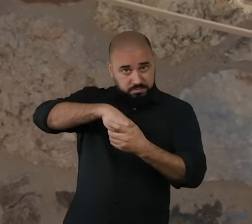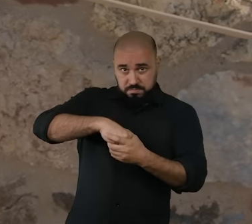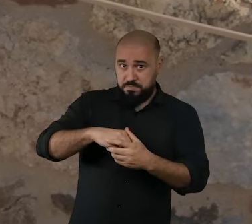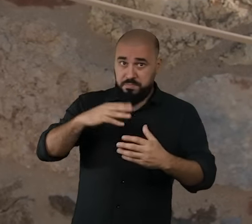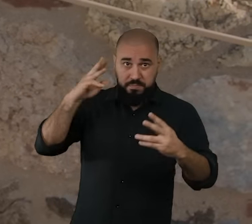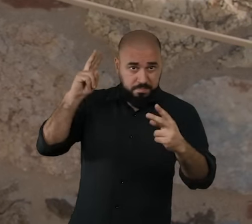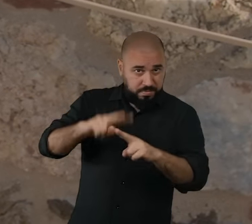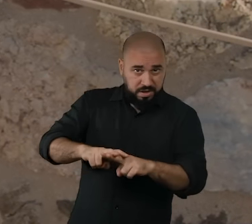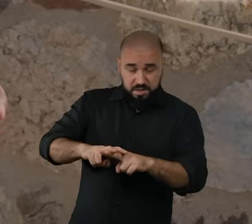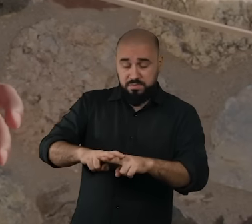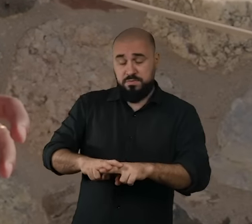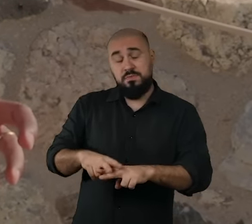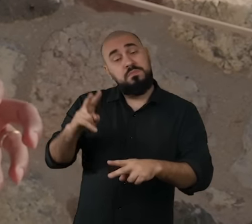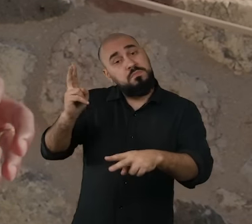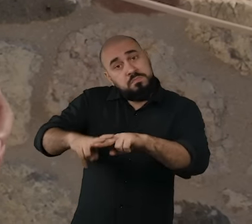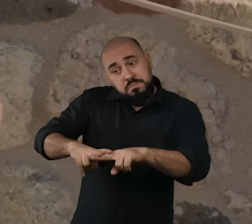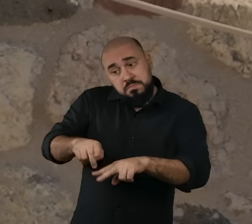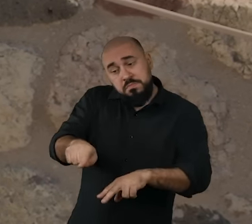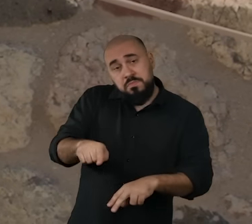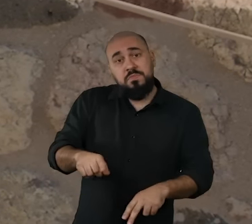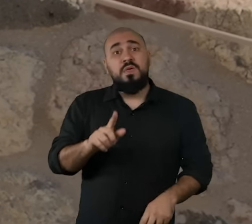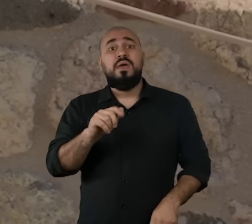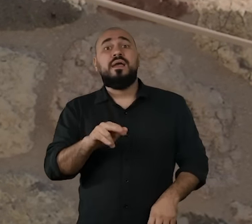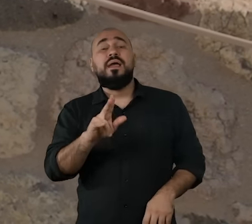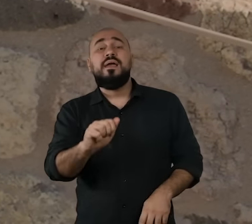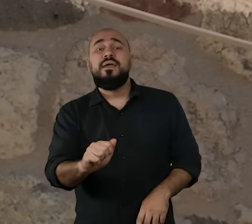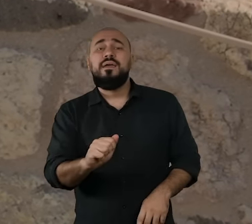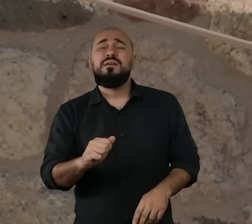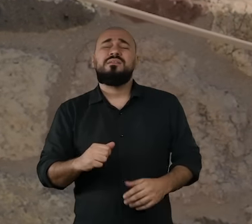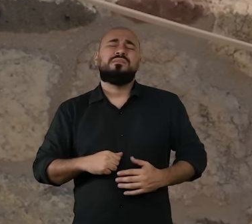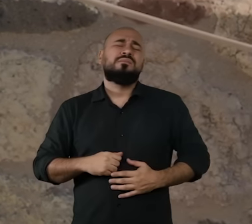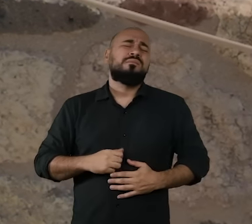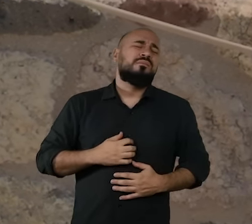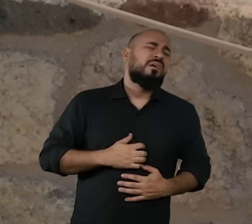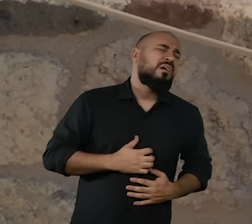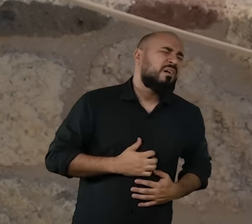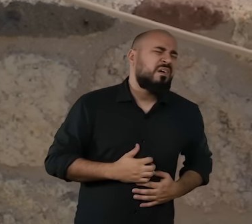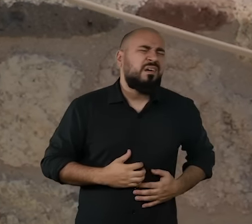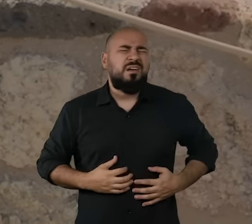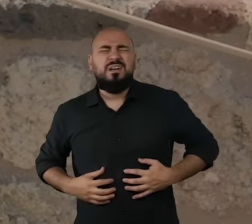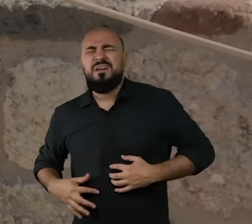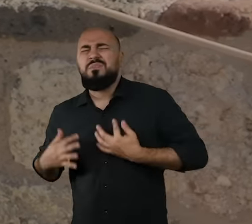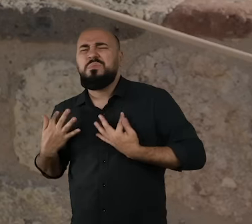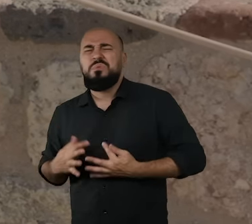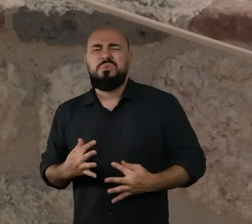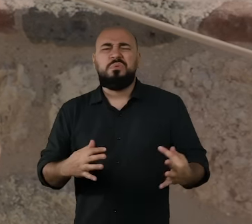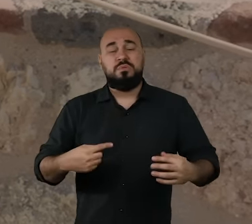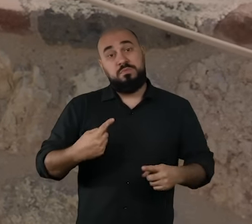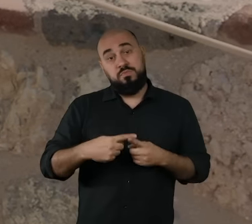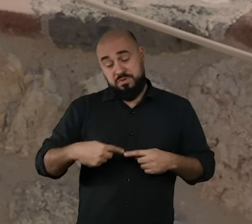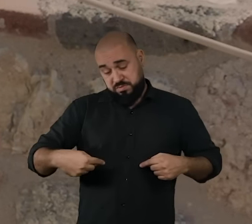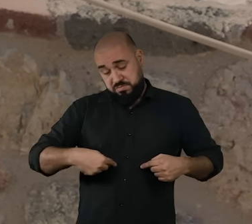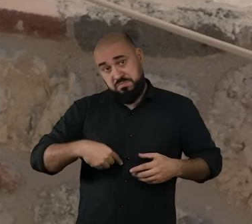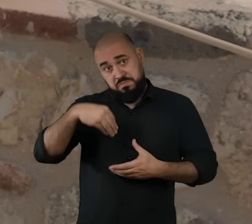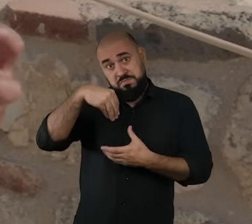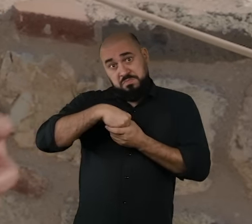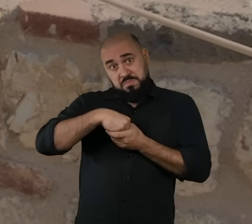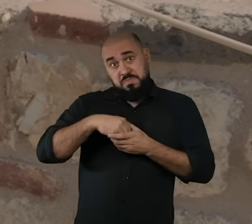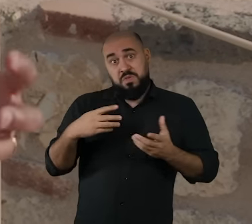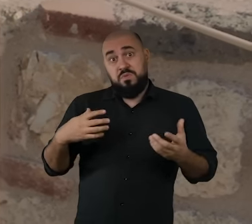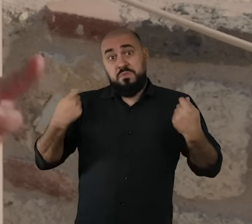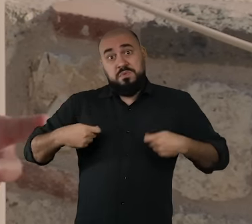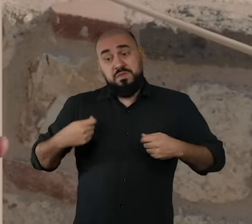E uma vez que eles estavam presos ali, Gaia já não estava aguentando mais de tanta dor, de tanta dor, porque os seus filhos estavam ali